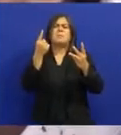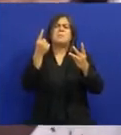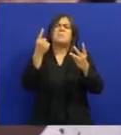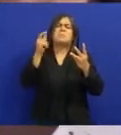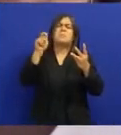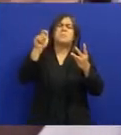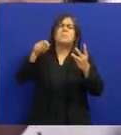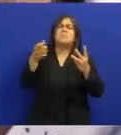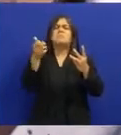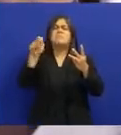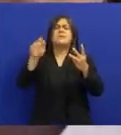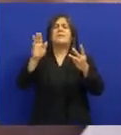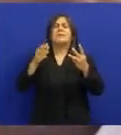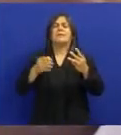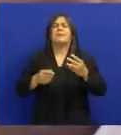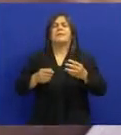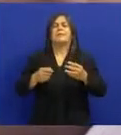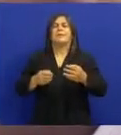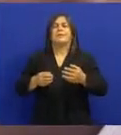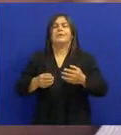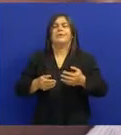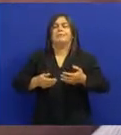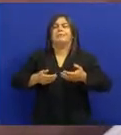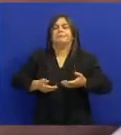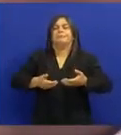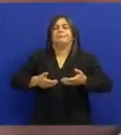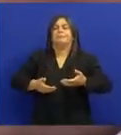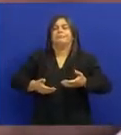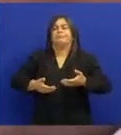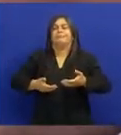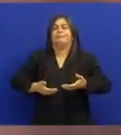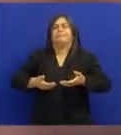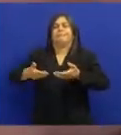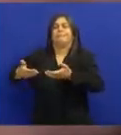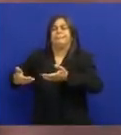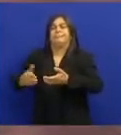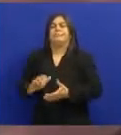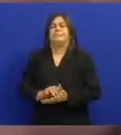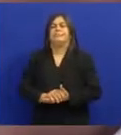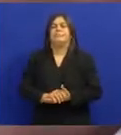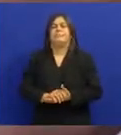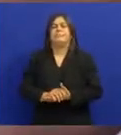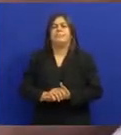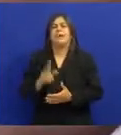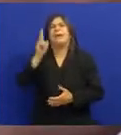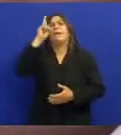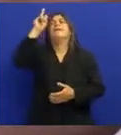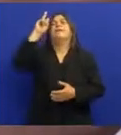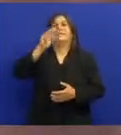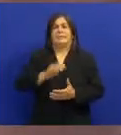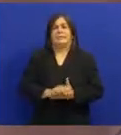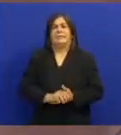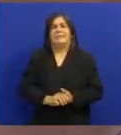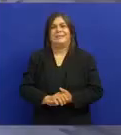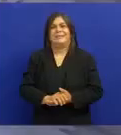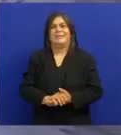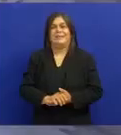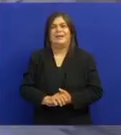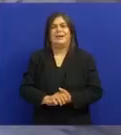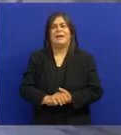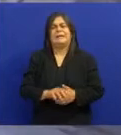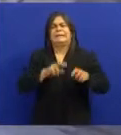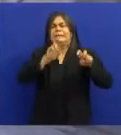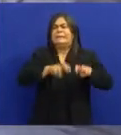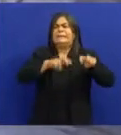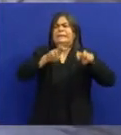até levava ele No braço A menina Com 5, 6 anos Ao longo dos anos Ela lembrava-se disso E